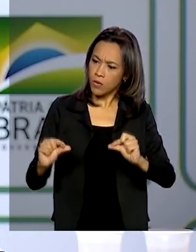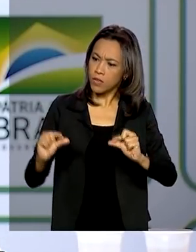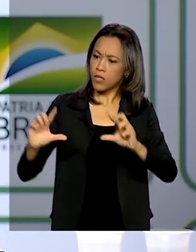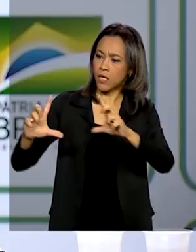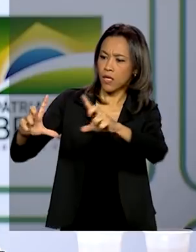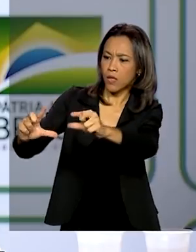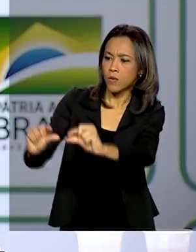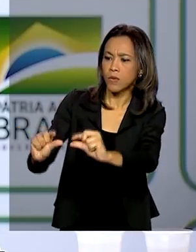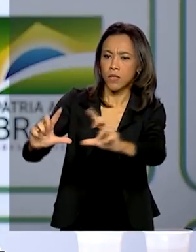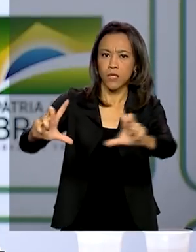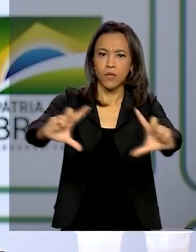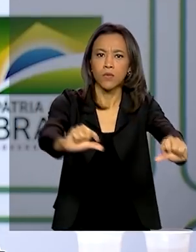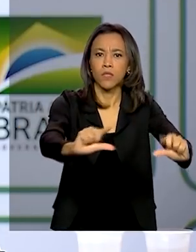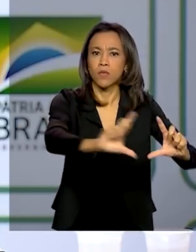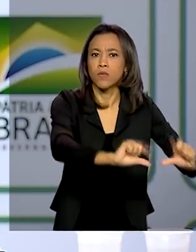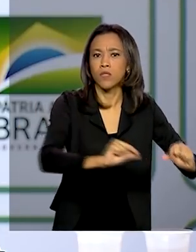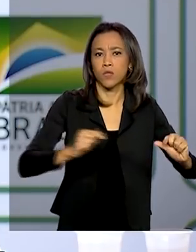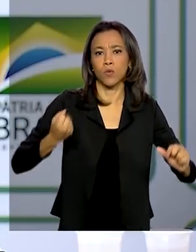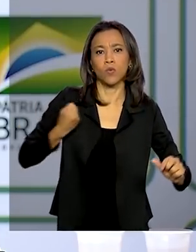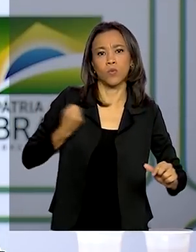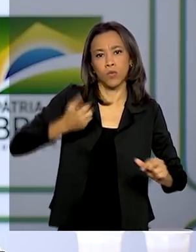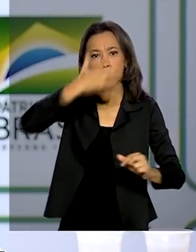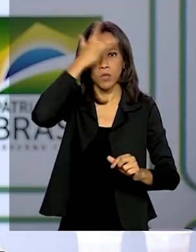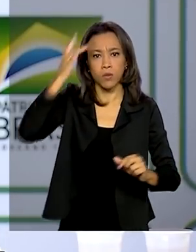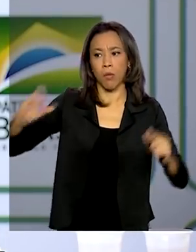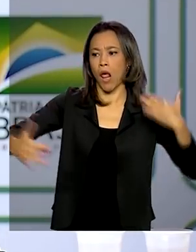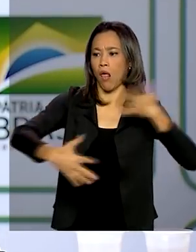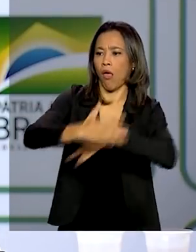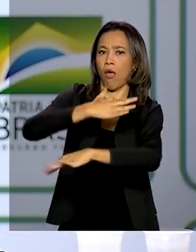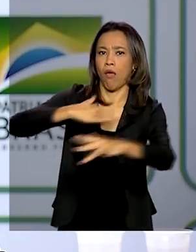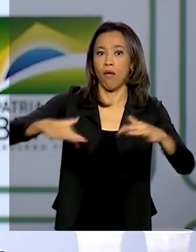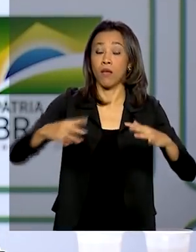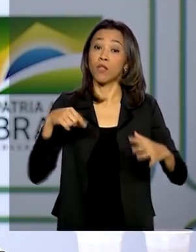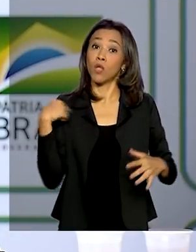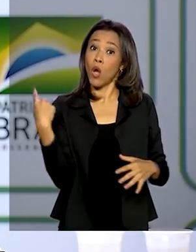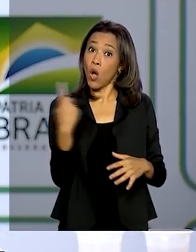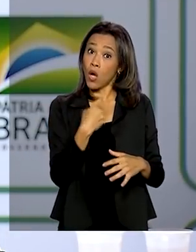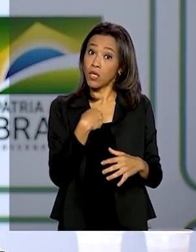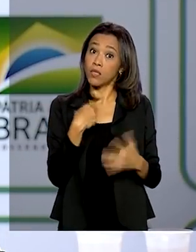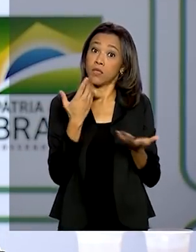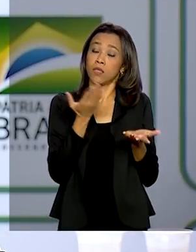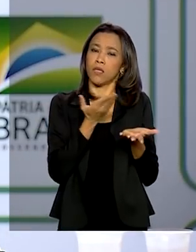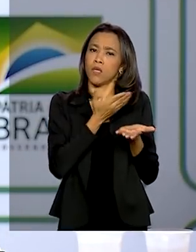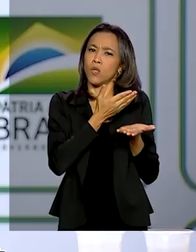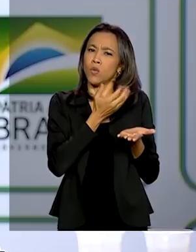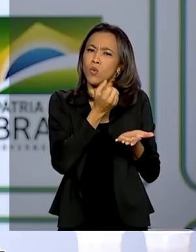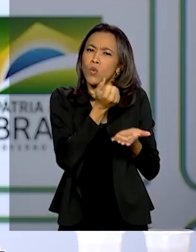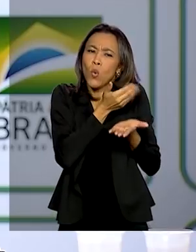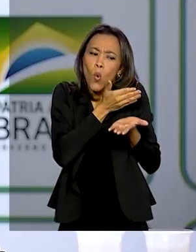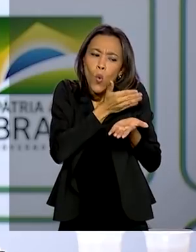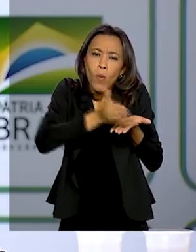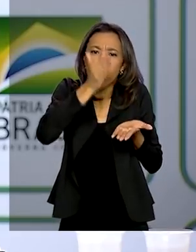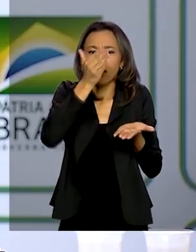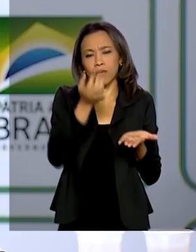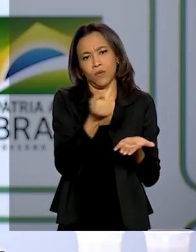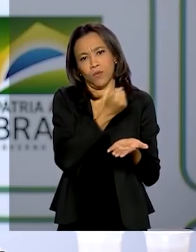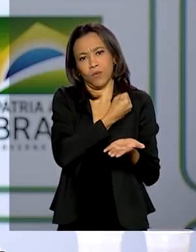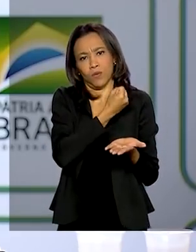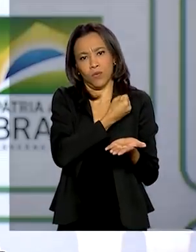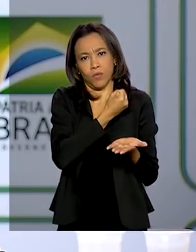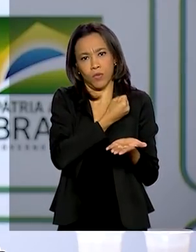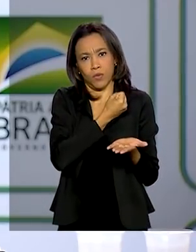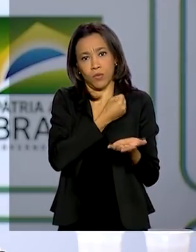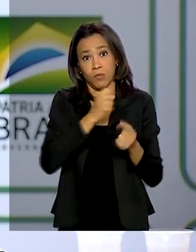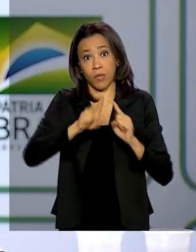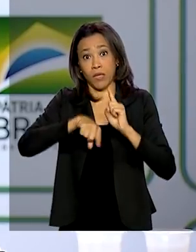conter uma cidade. Nós saímos praticamente do início dos números para praticamente um